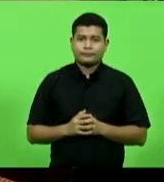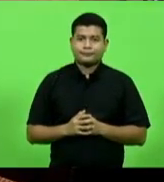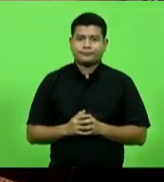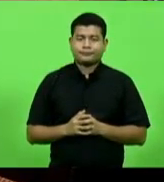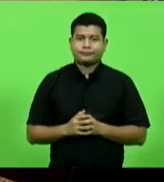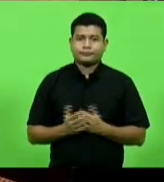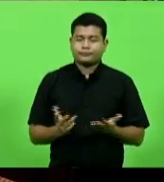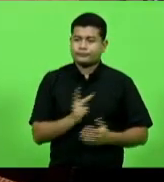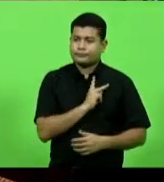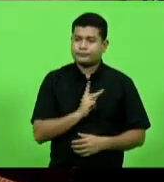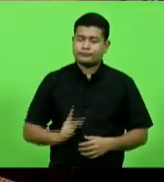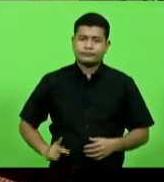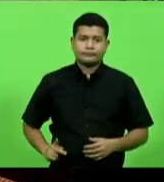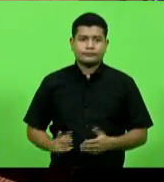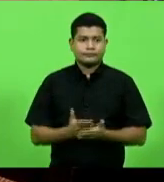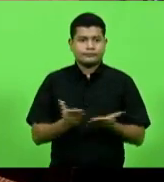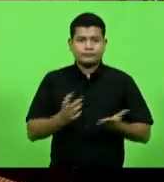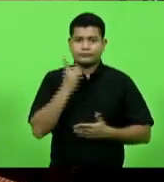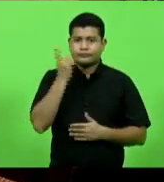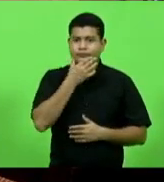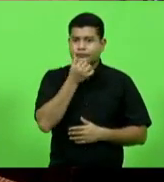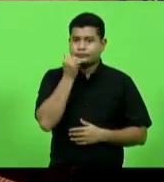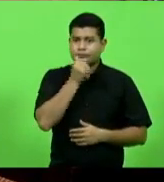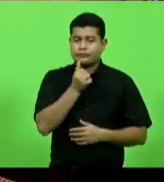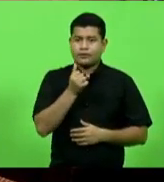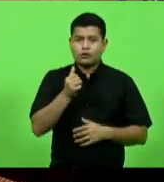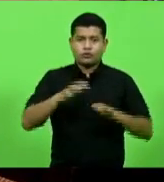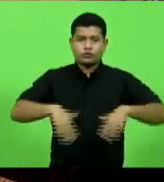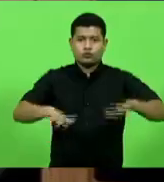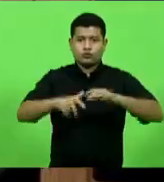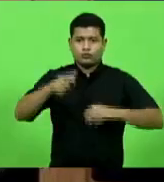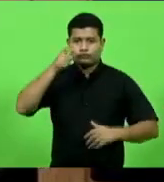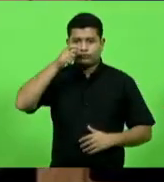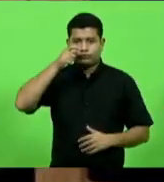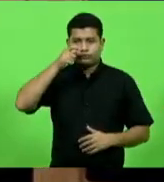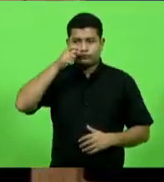Senhor presidente, senhores deputados, o público nos assiste.